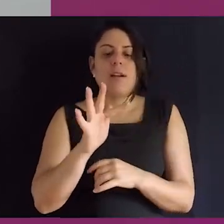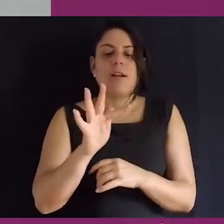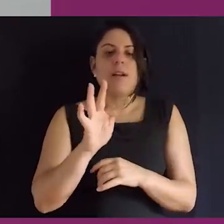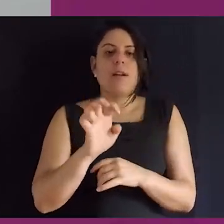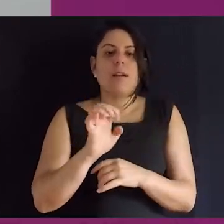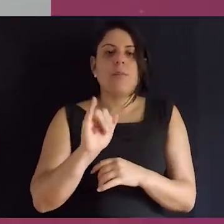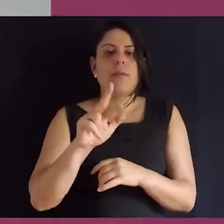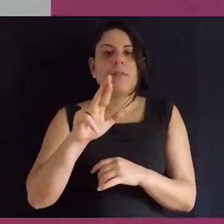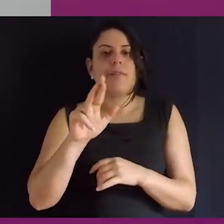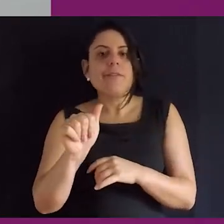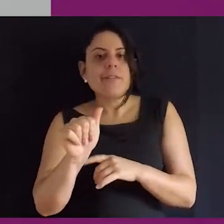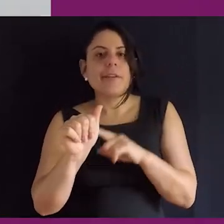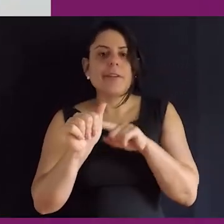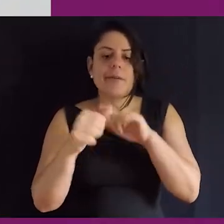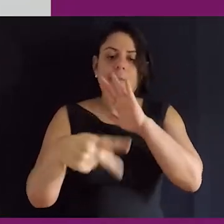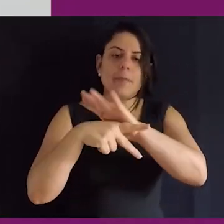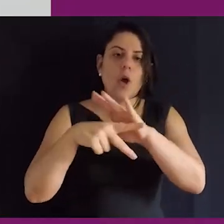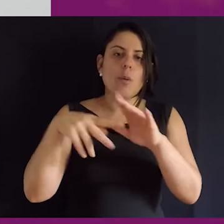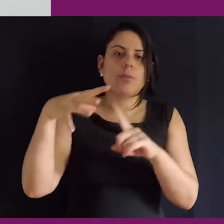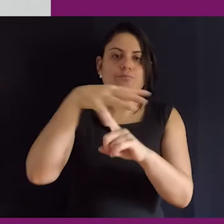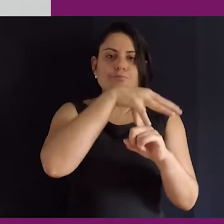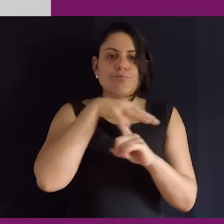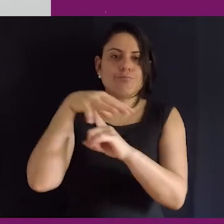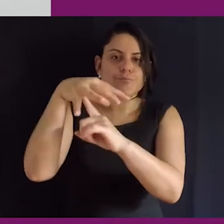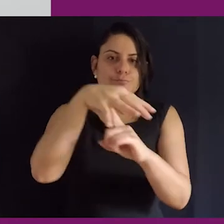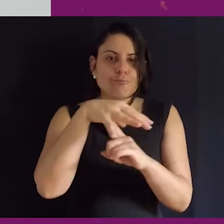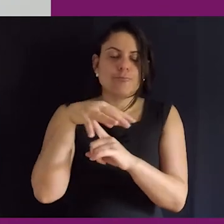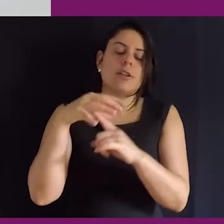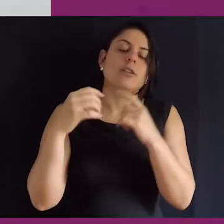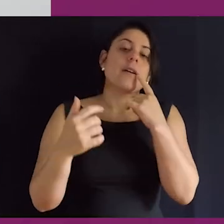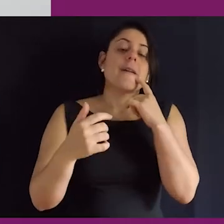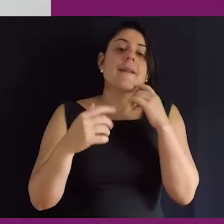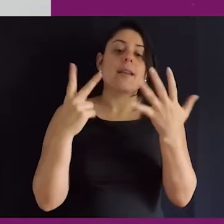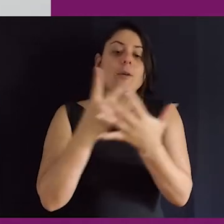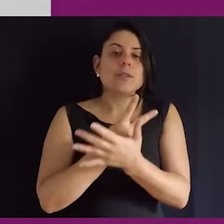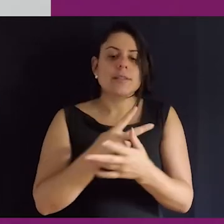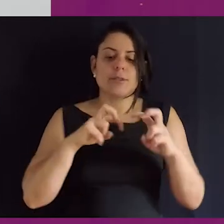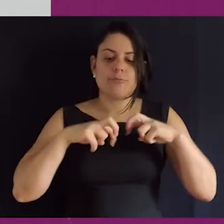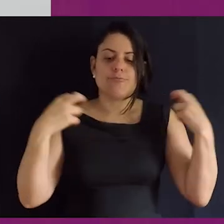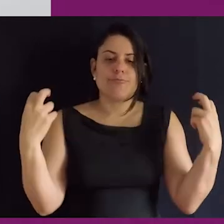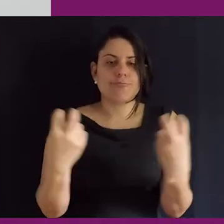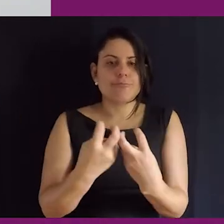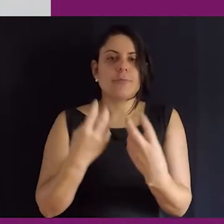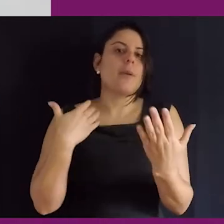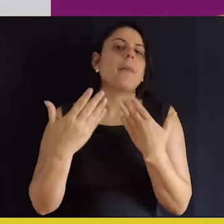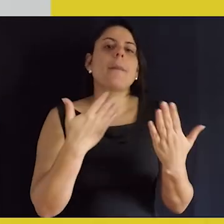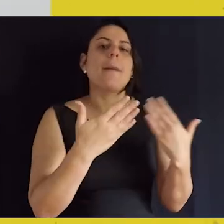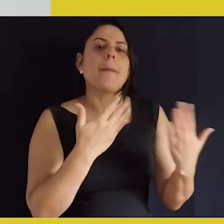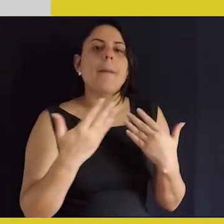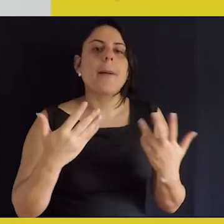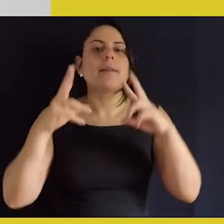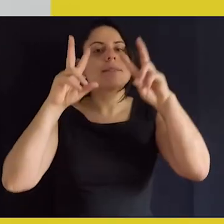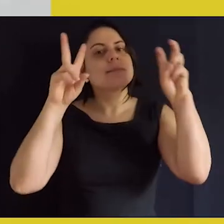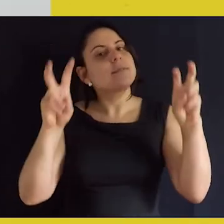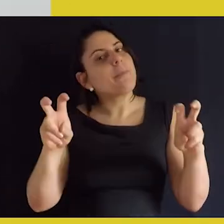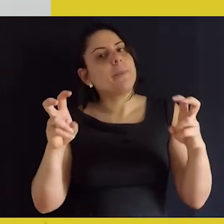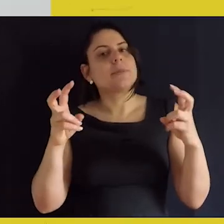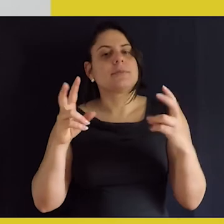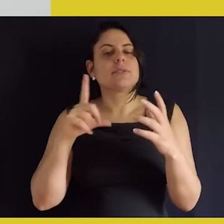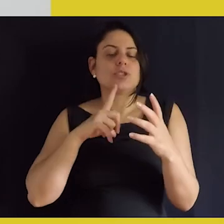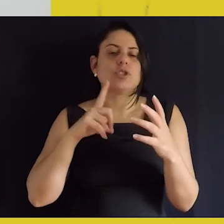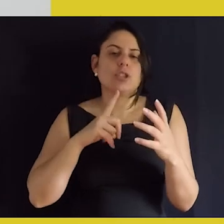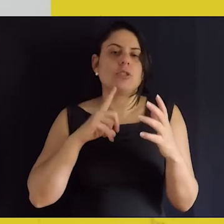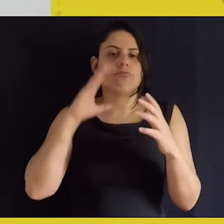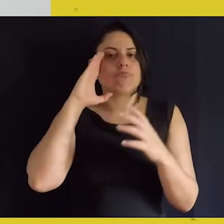meses, somente com mulheres expositoras, onde também aconteciam rodas de conversa, eram